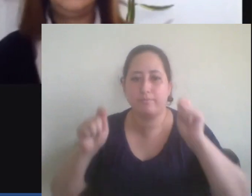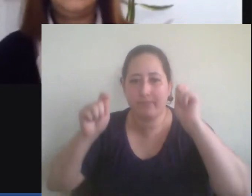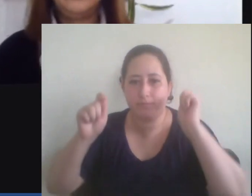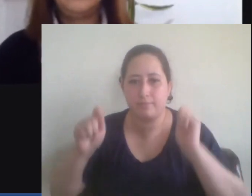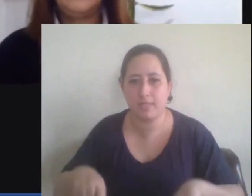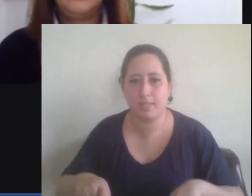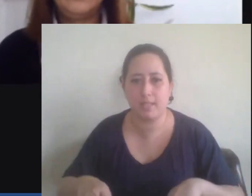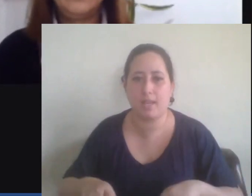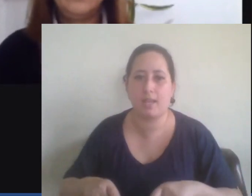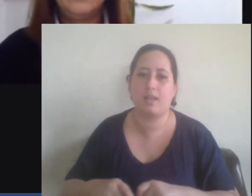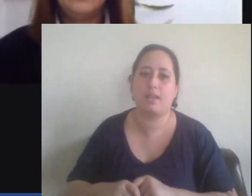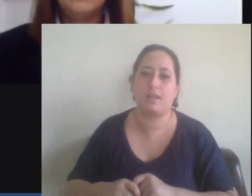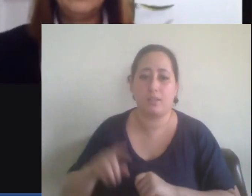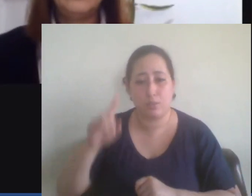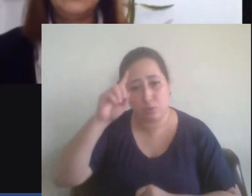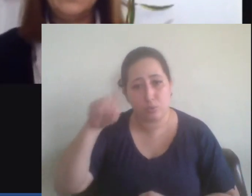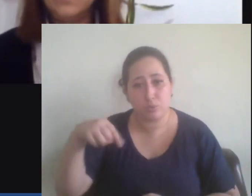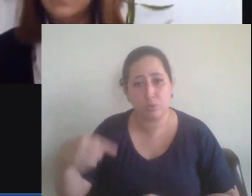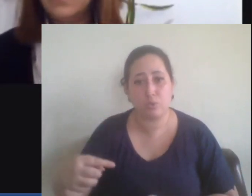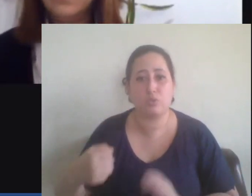luta do dia a dia